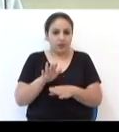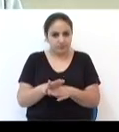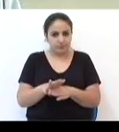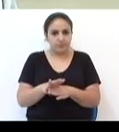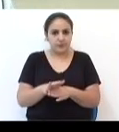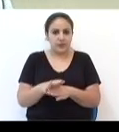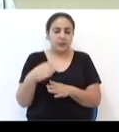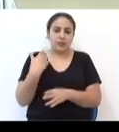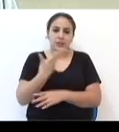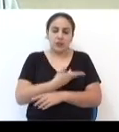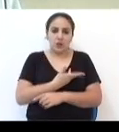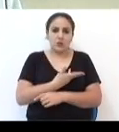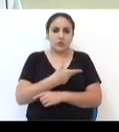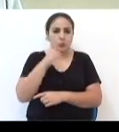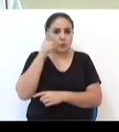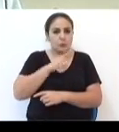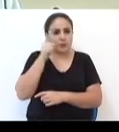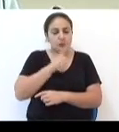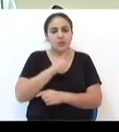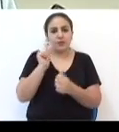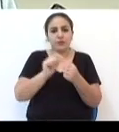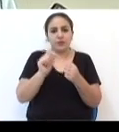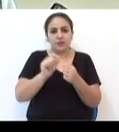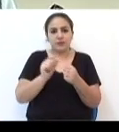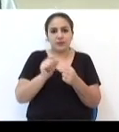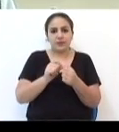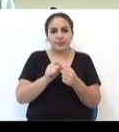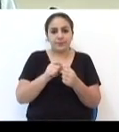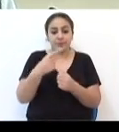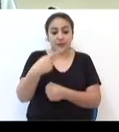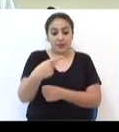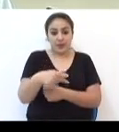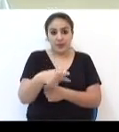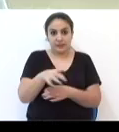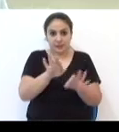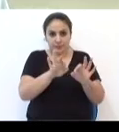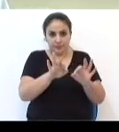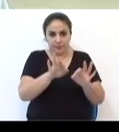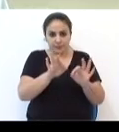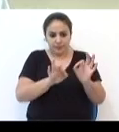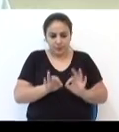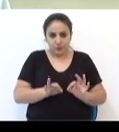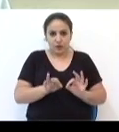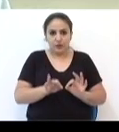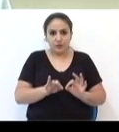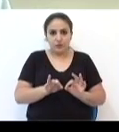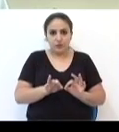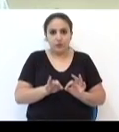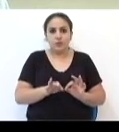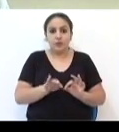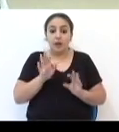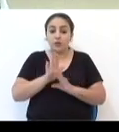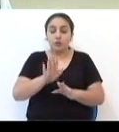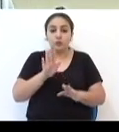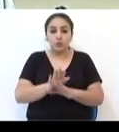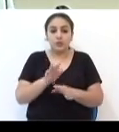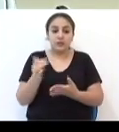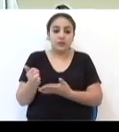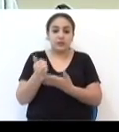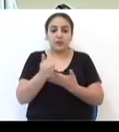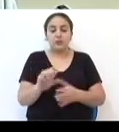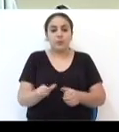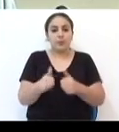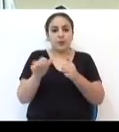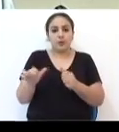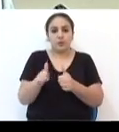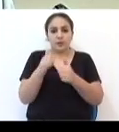para que nós possamos tornar esta ferramenta viável e trazer, ao final e ao